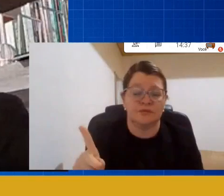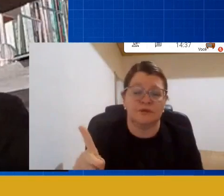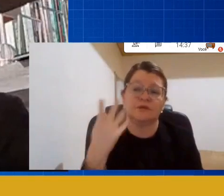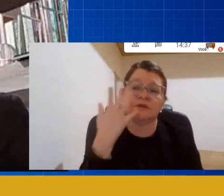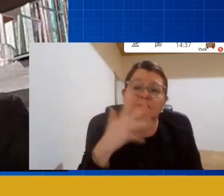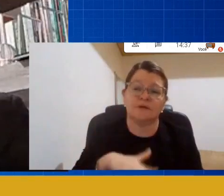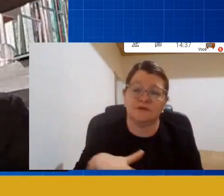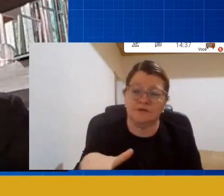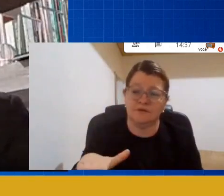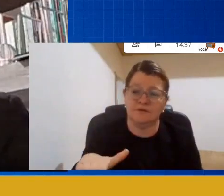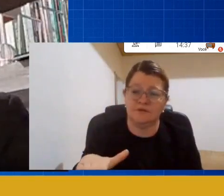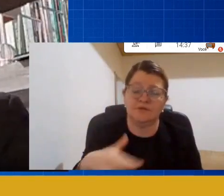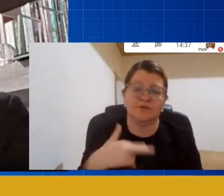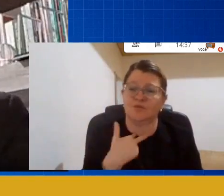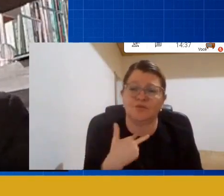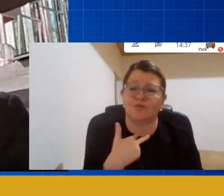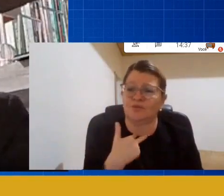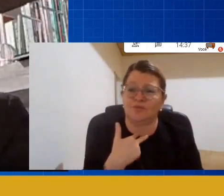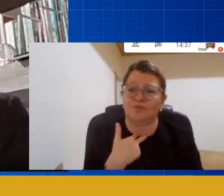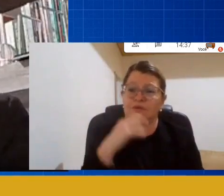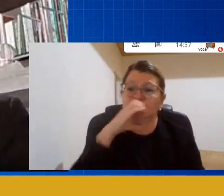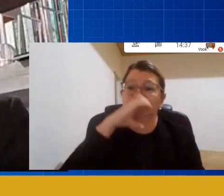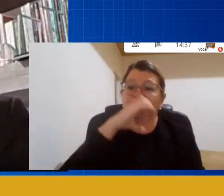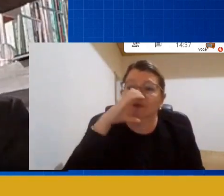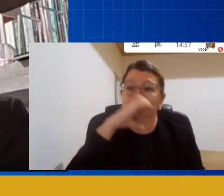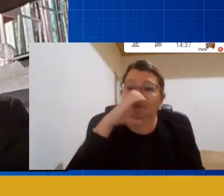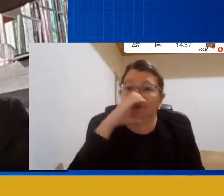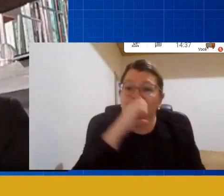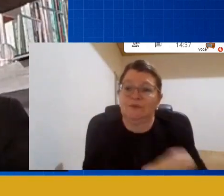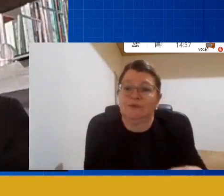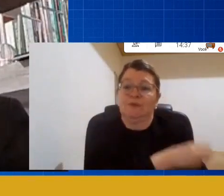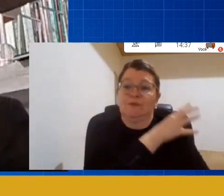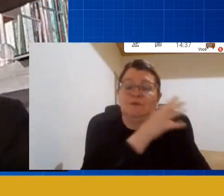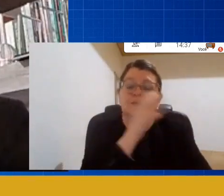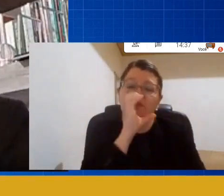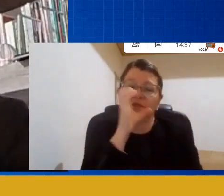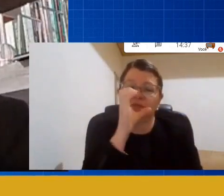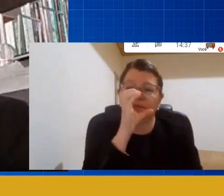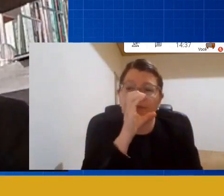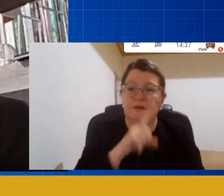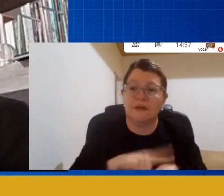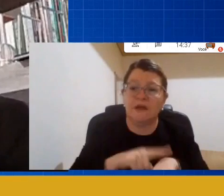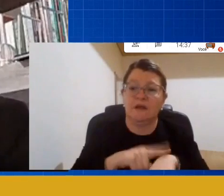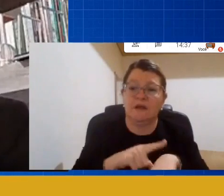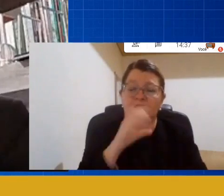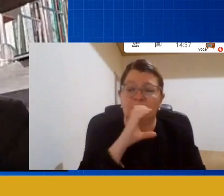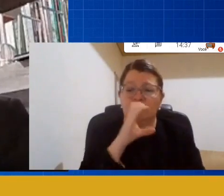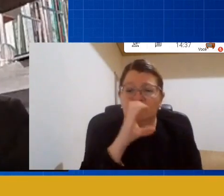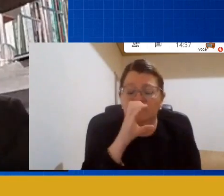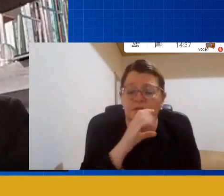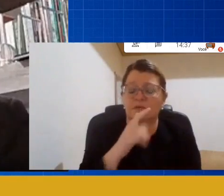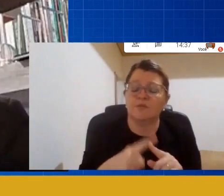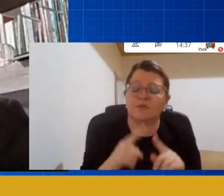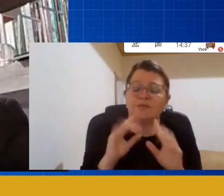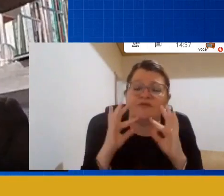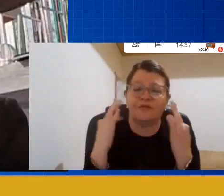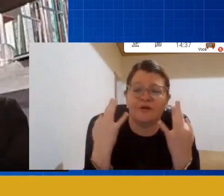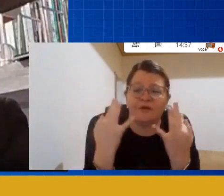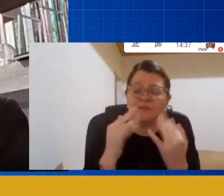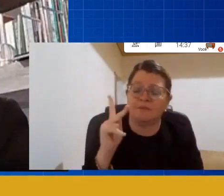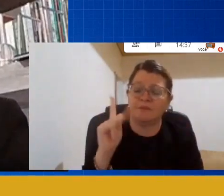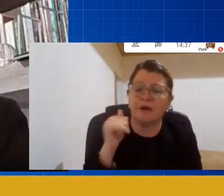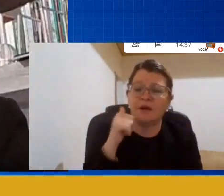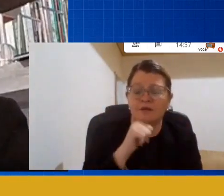for seguir a pressão da sociedade dos pais que tem um olhar positivista da